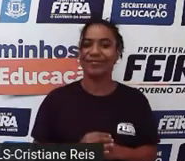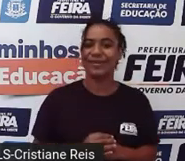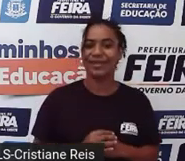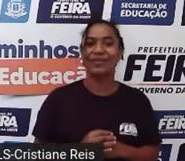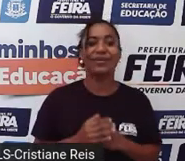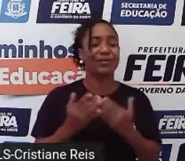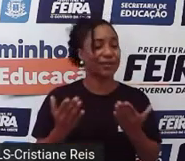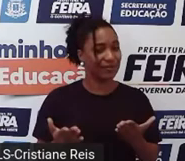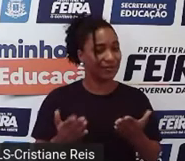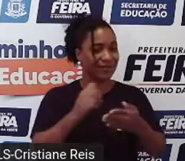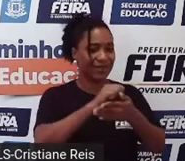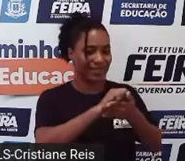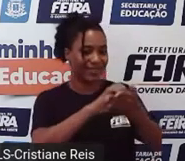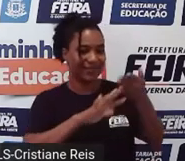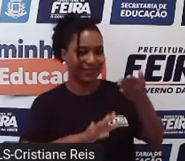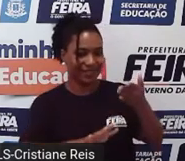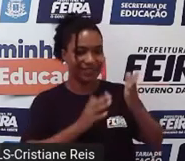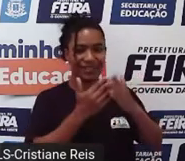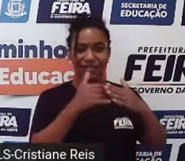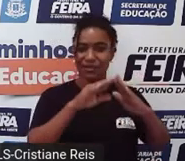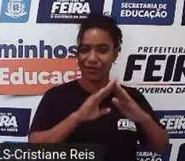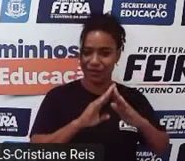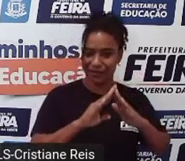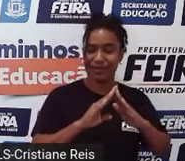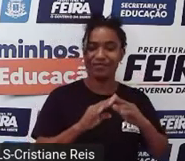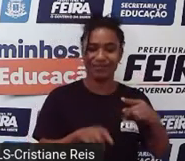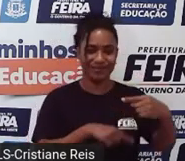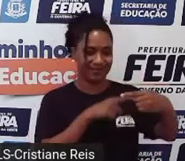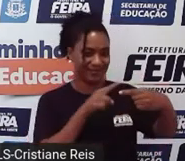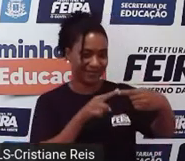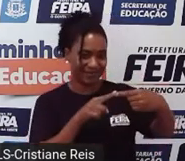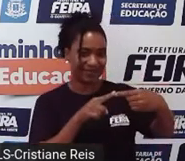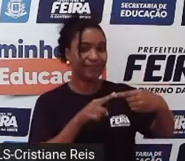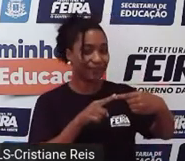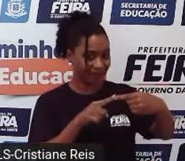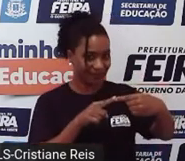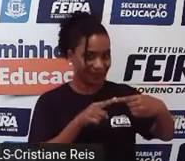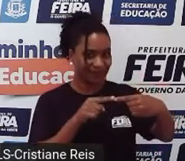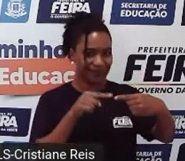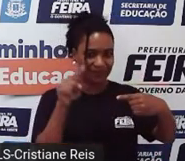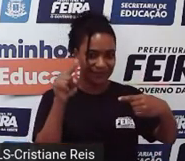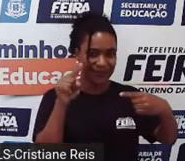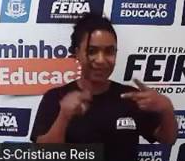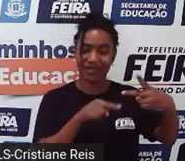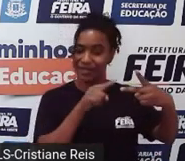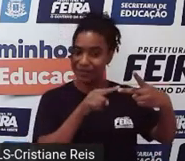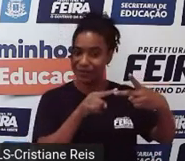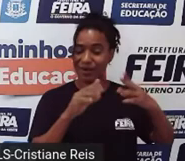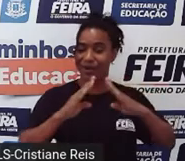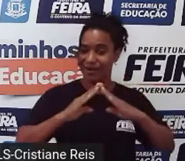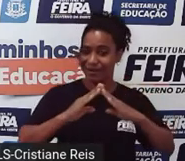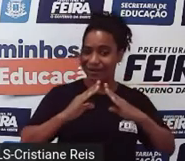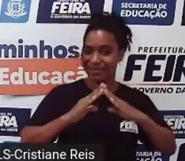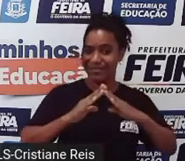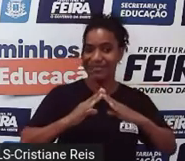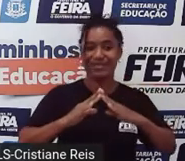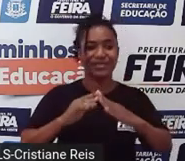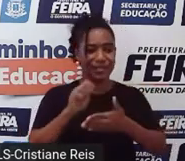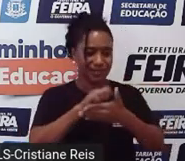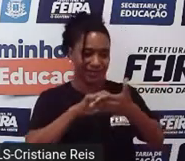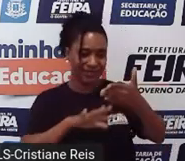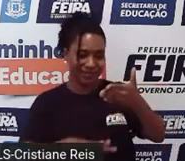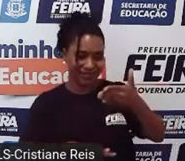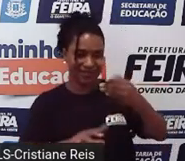classe, class, e class, e science. A atividade de casa, home work. E aquelas doubts,